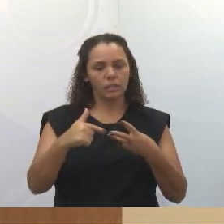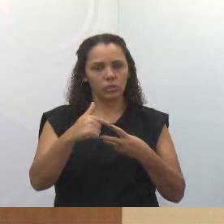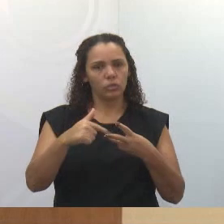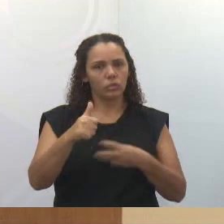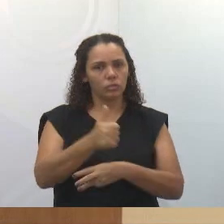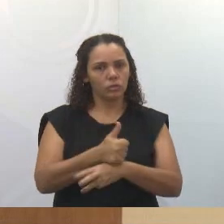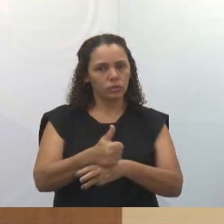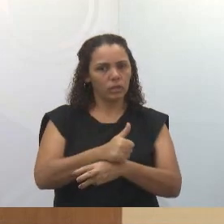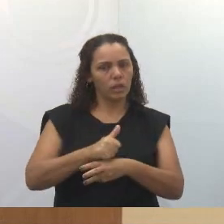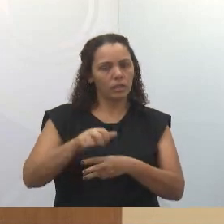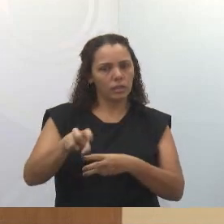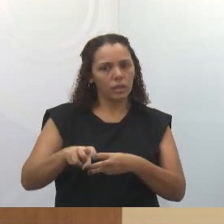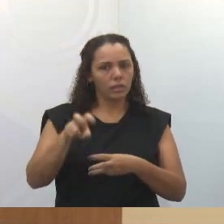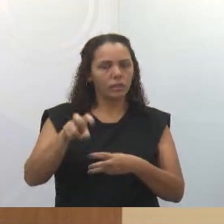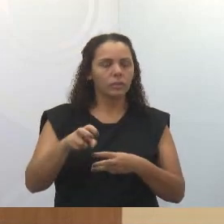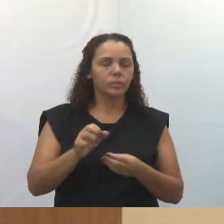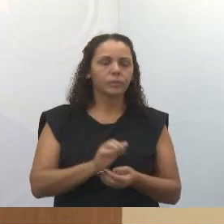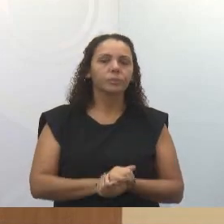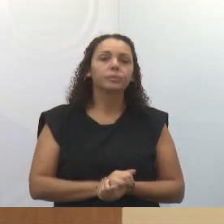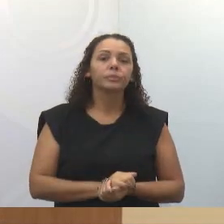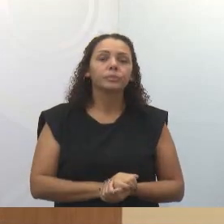Bom, o outro slide.